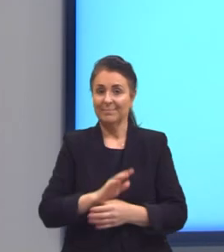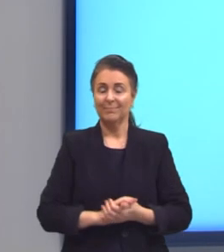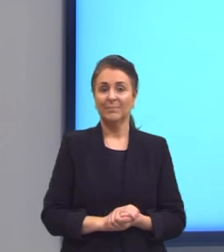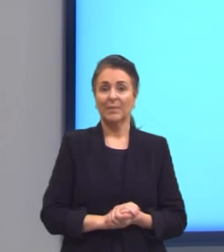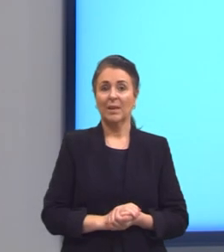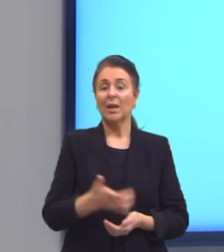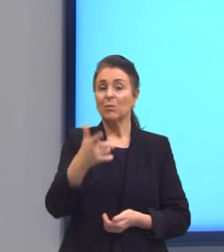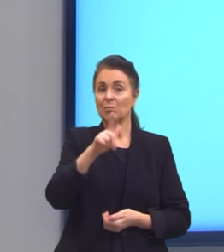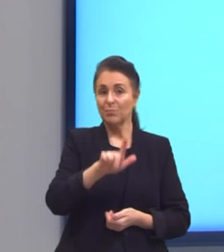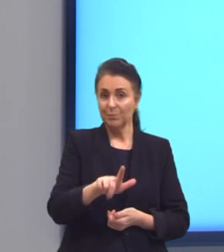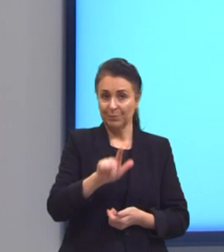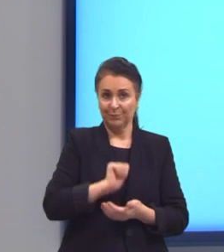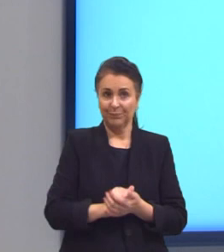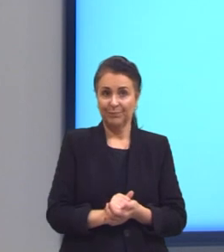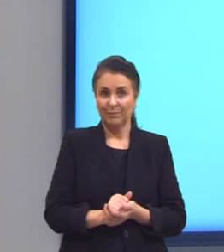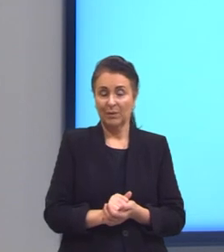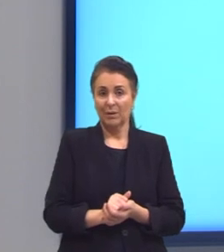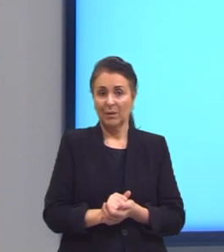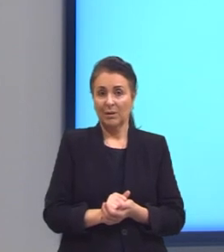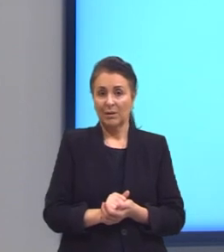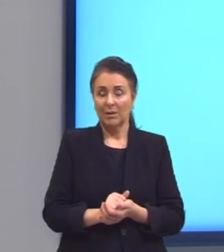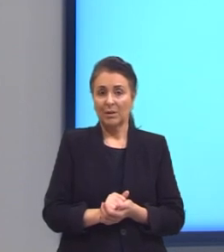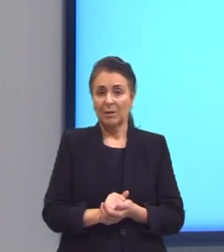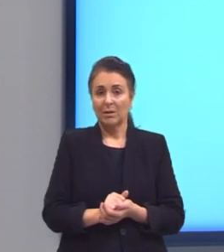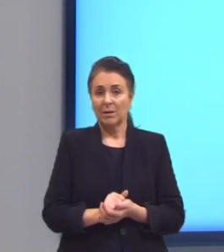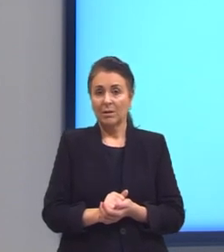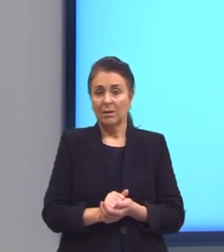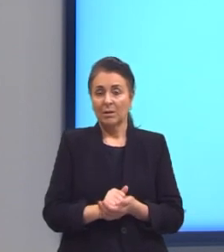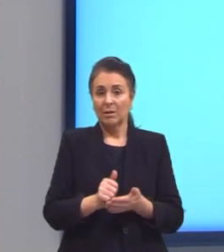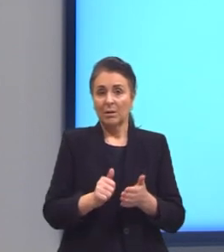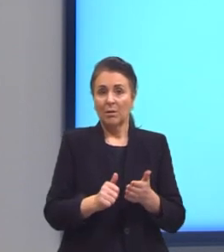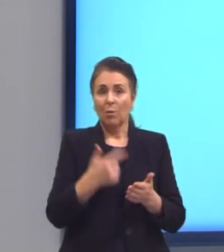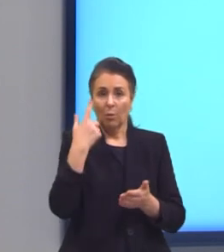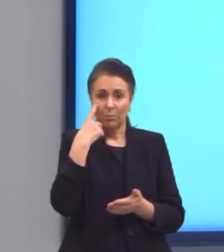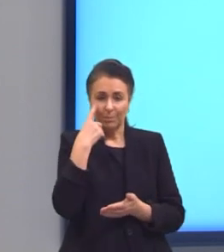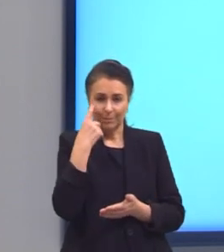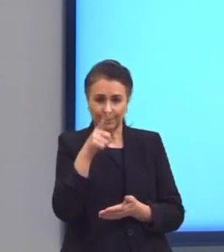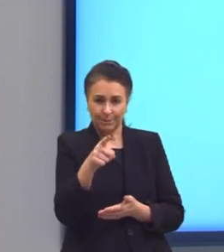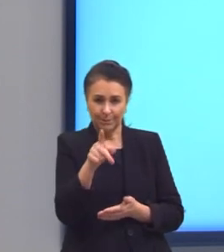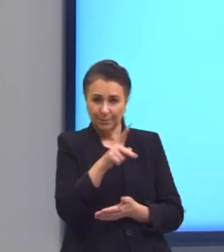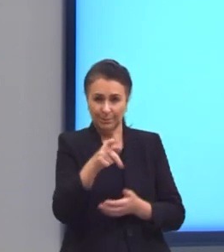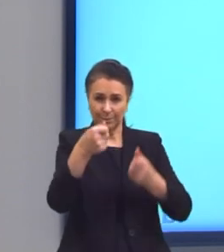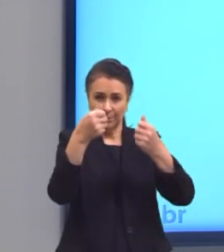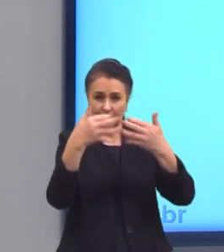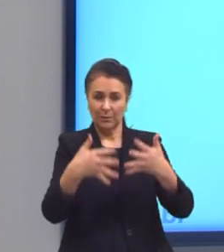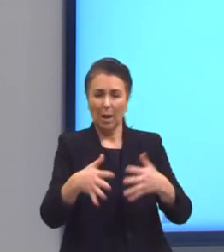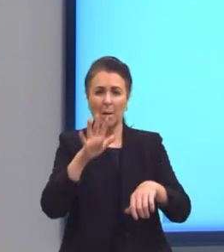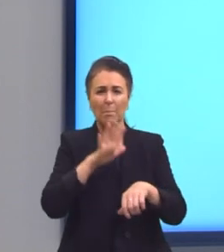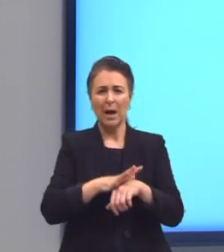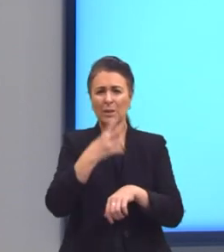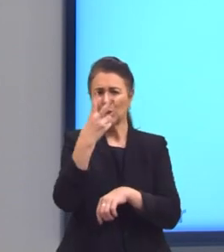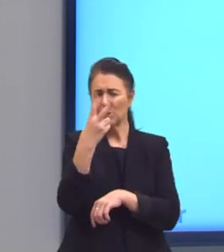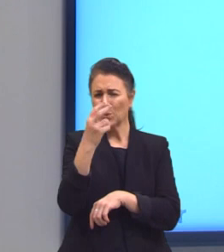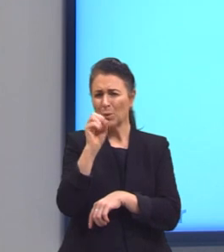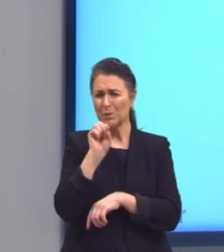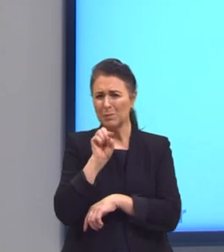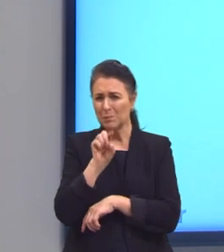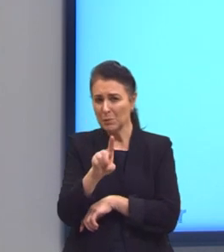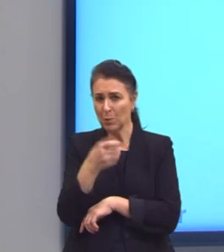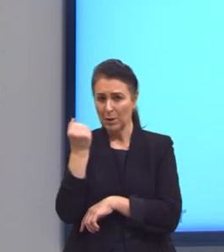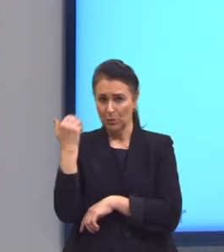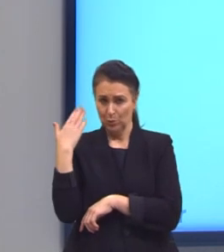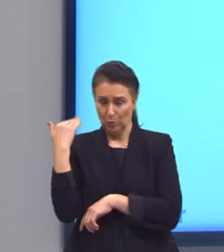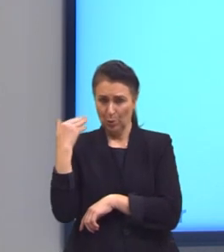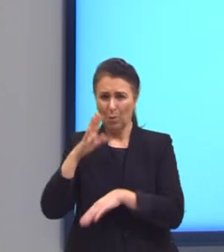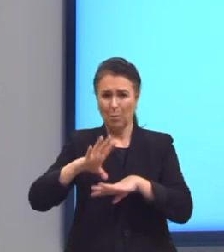Voltando, então, ali para uma citação do nosso livro, há mais de 2 mil anos, o matemático grego